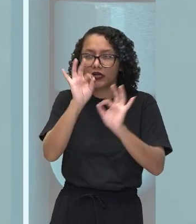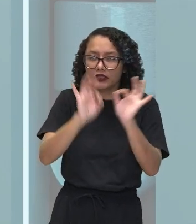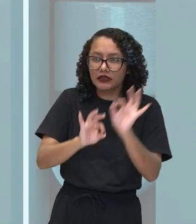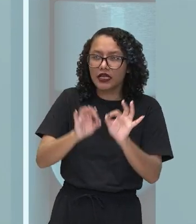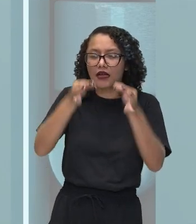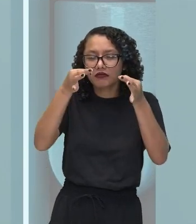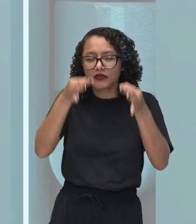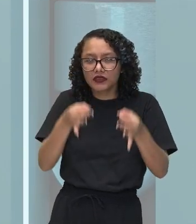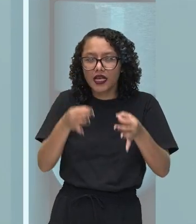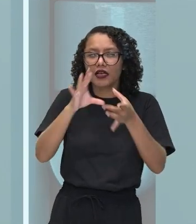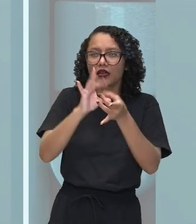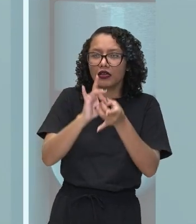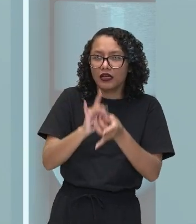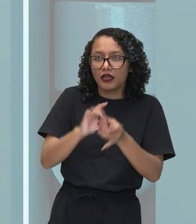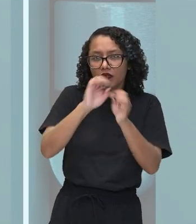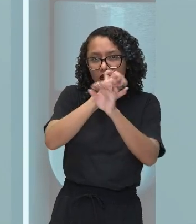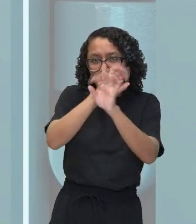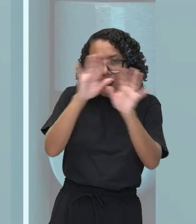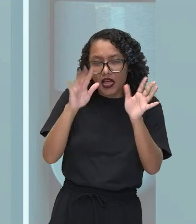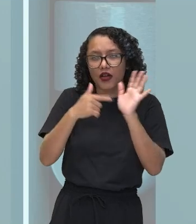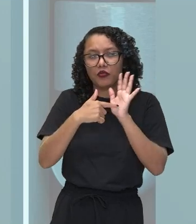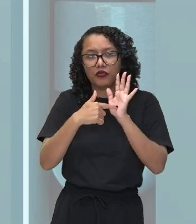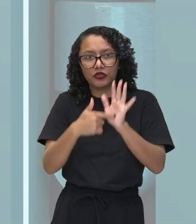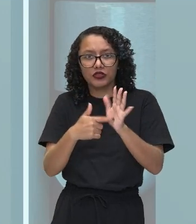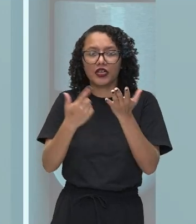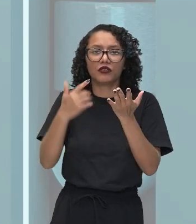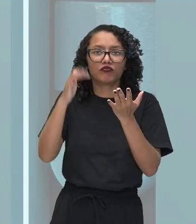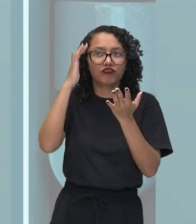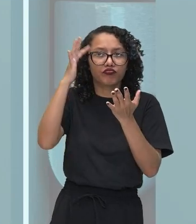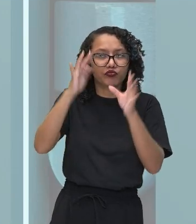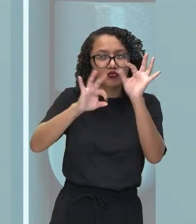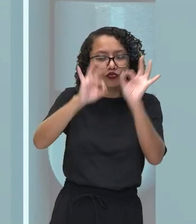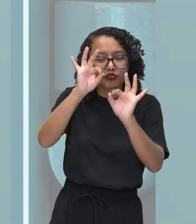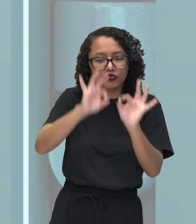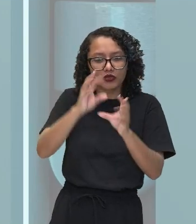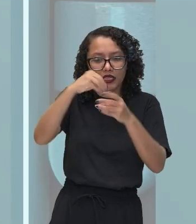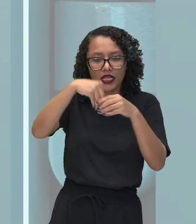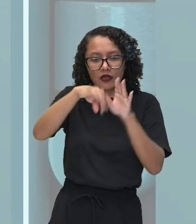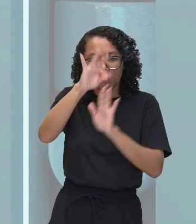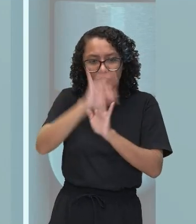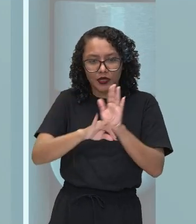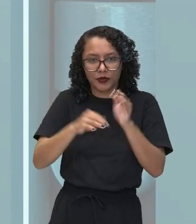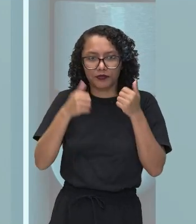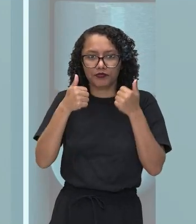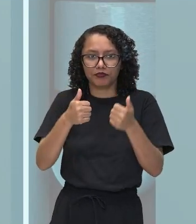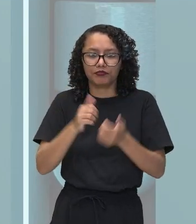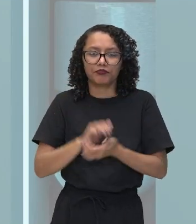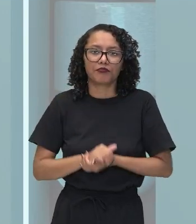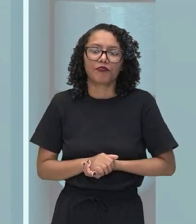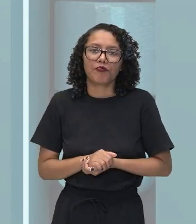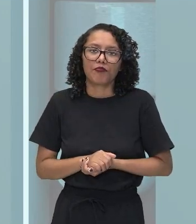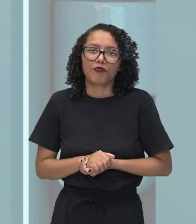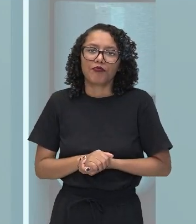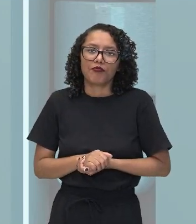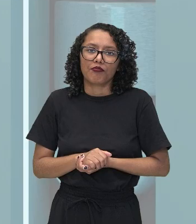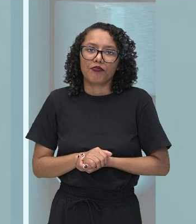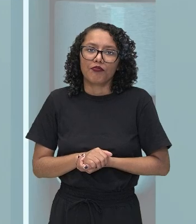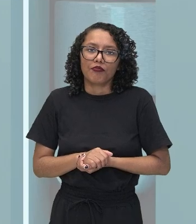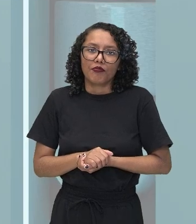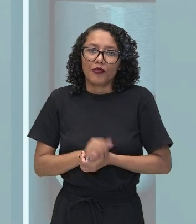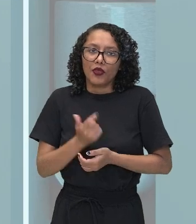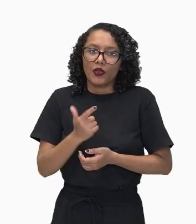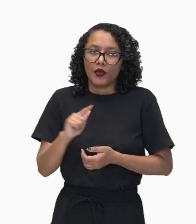conectando o seu pensamento à sua ideia do que você quer informar no texto. Vamos trazer mais informações aí sobre as